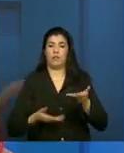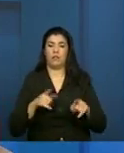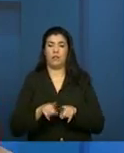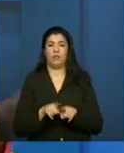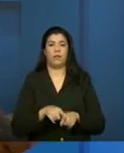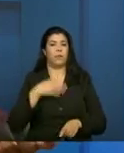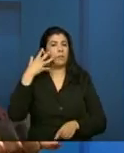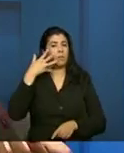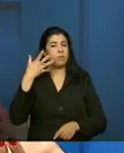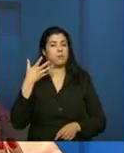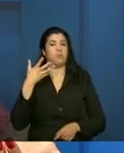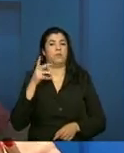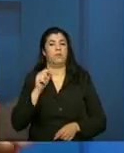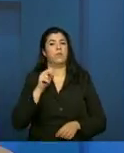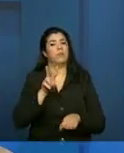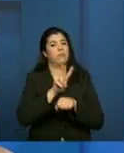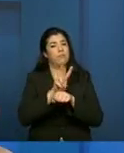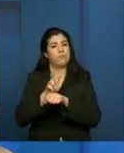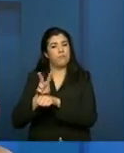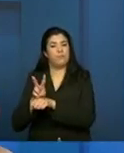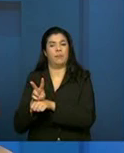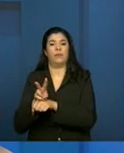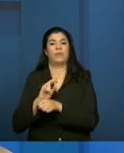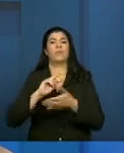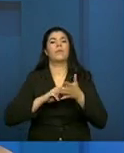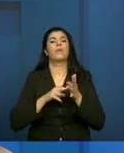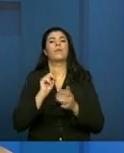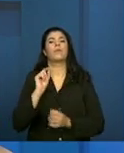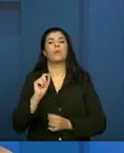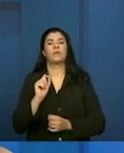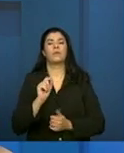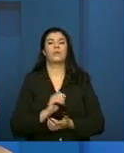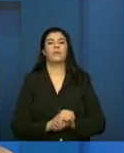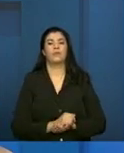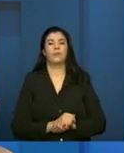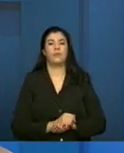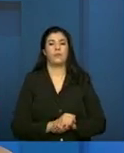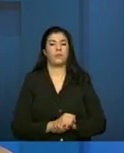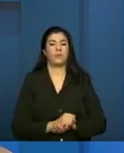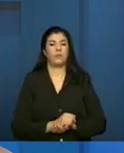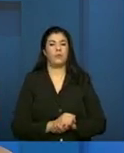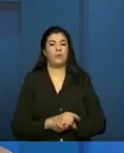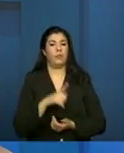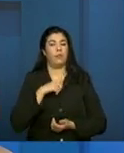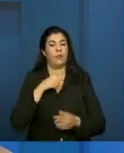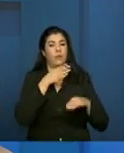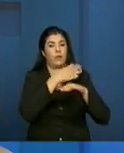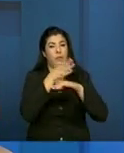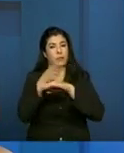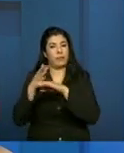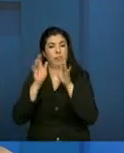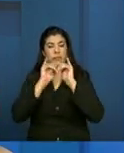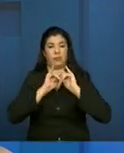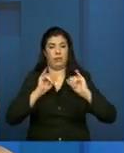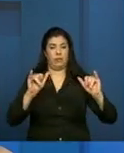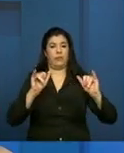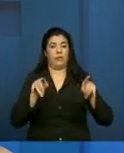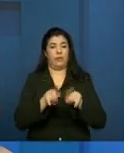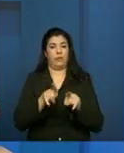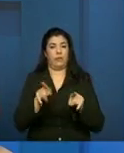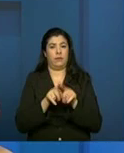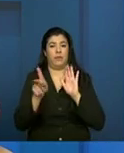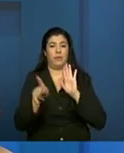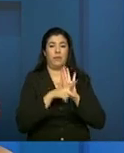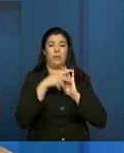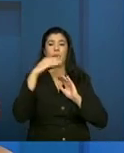traz, a função da vigilância, que significa ter acesso a essas informações. E os